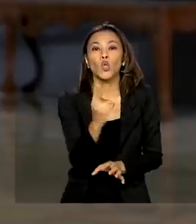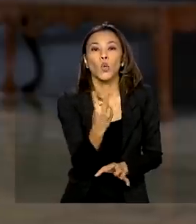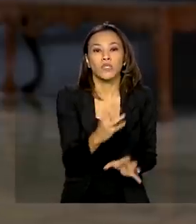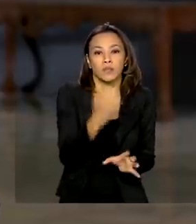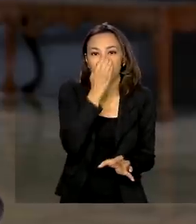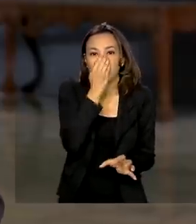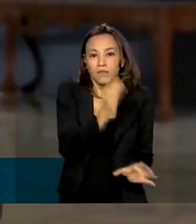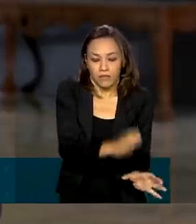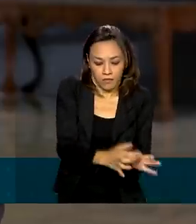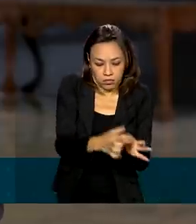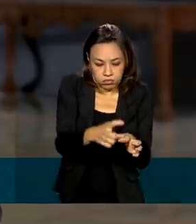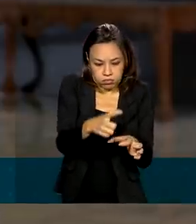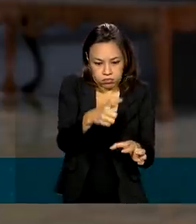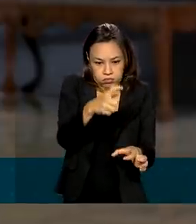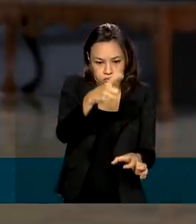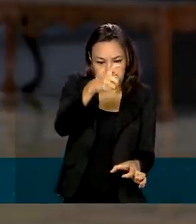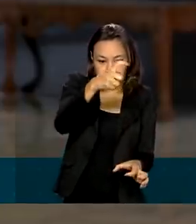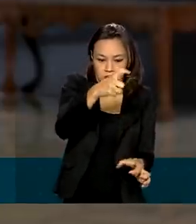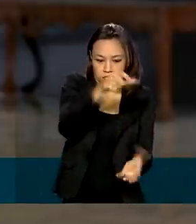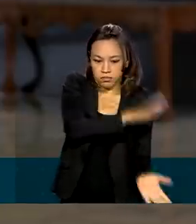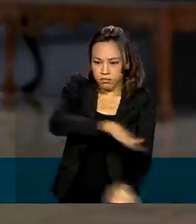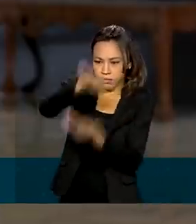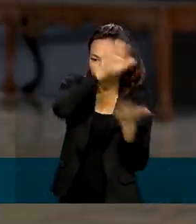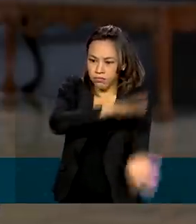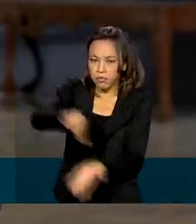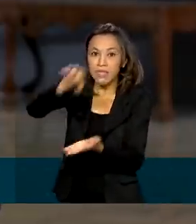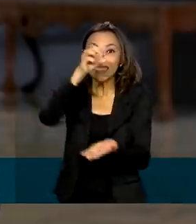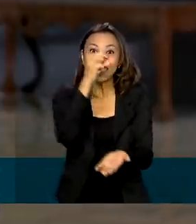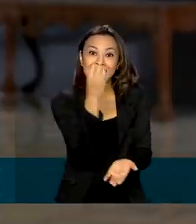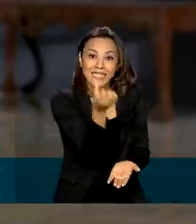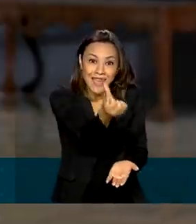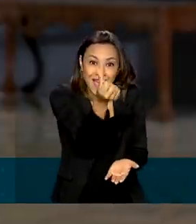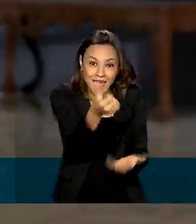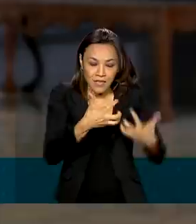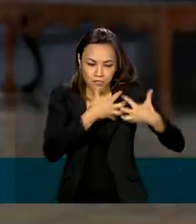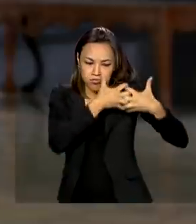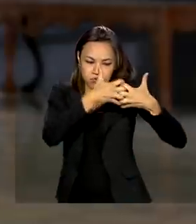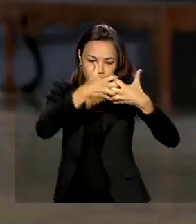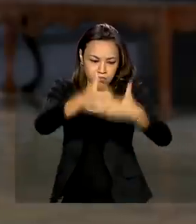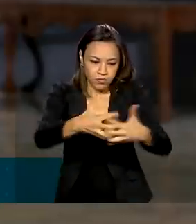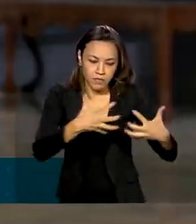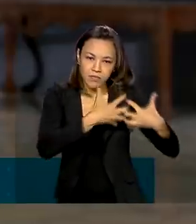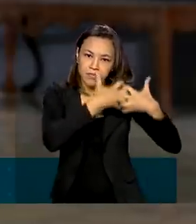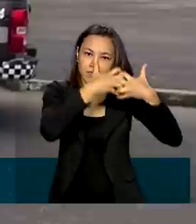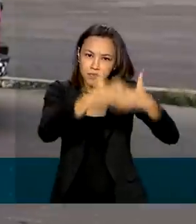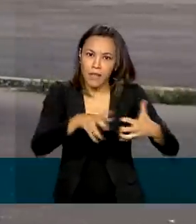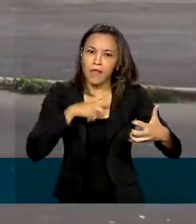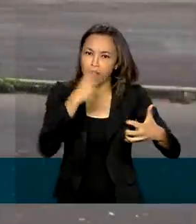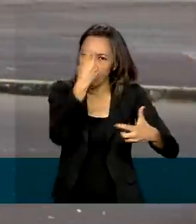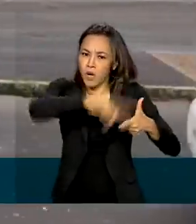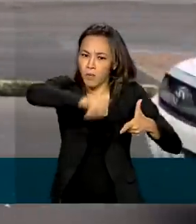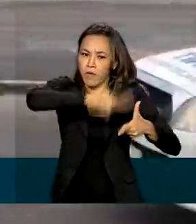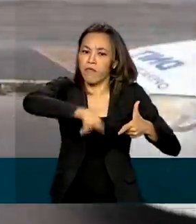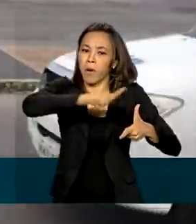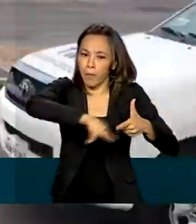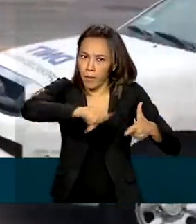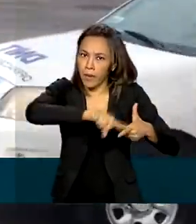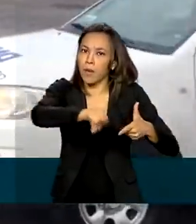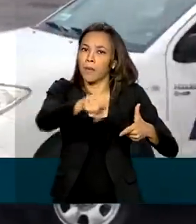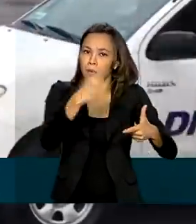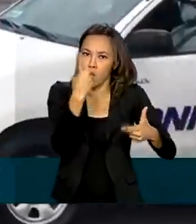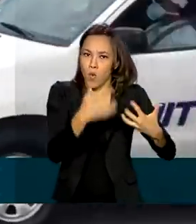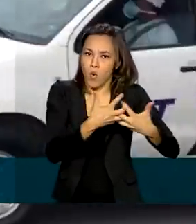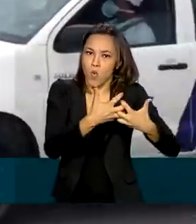deste domingo em um comboio com seis carretas. Uma outra carreta que apresentou o defeito aí no caminho era esperada para chegar já